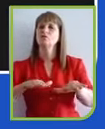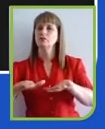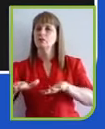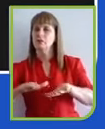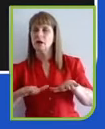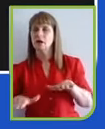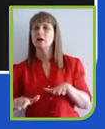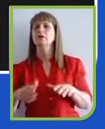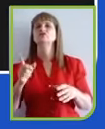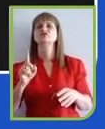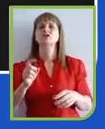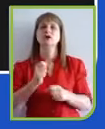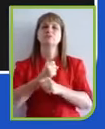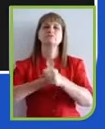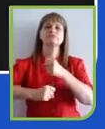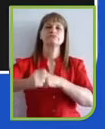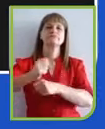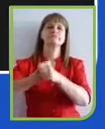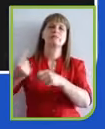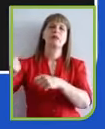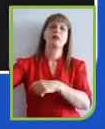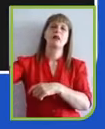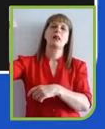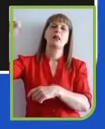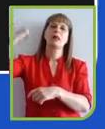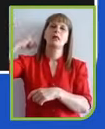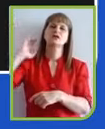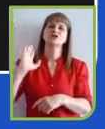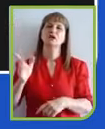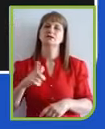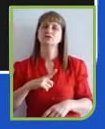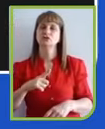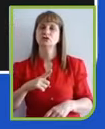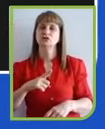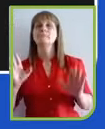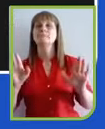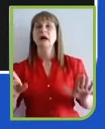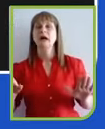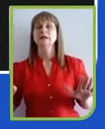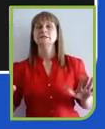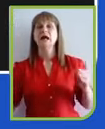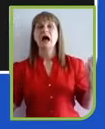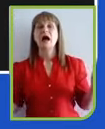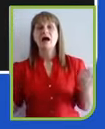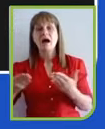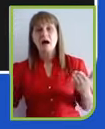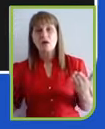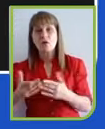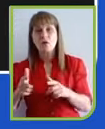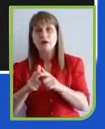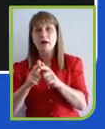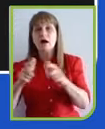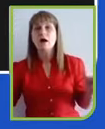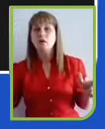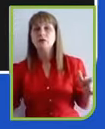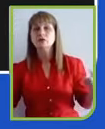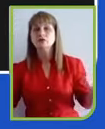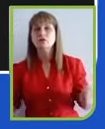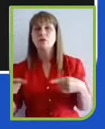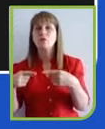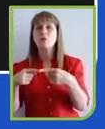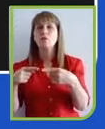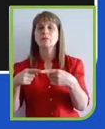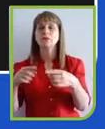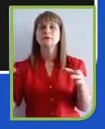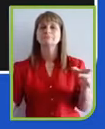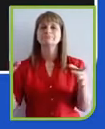que, neste momento, culmina com um ponto importante, que é um fator demográfico,